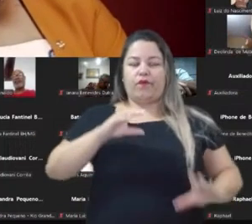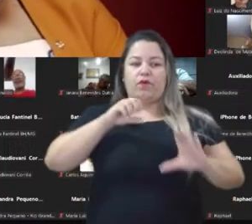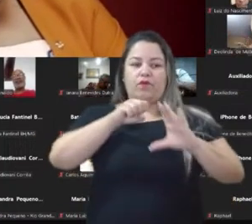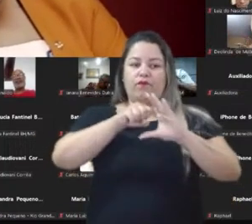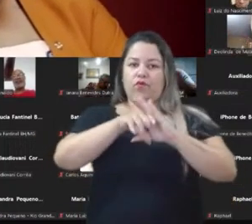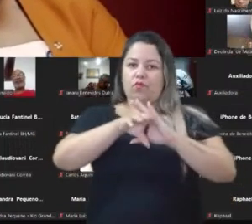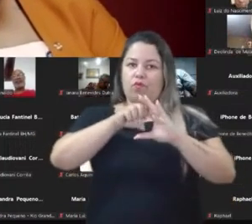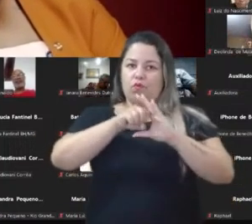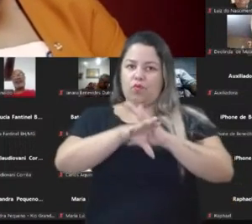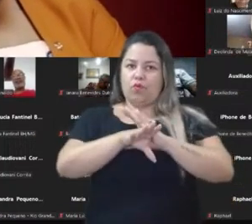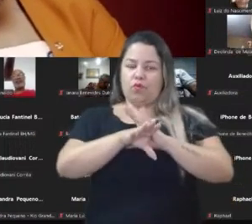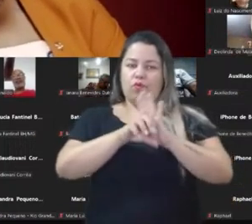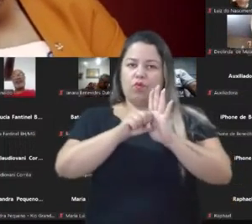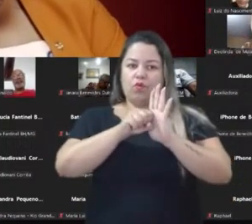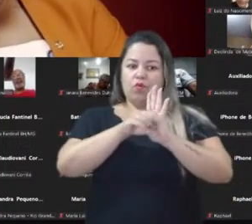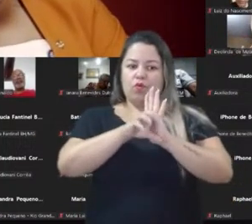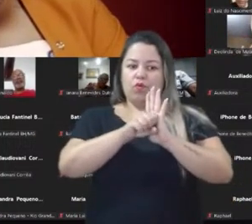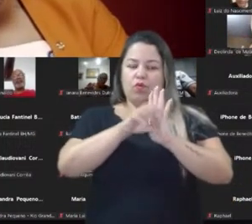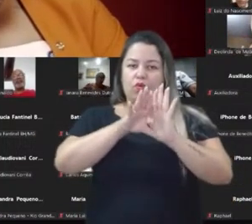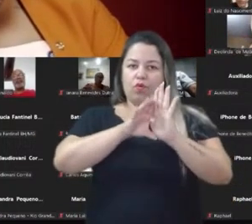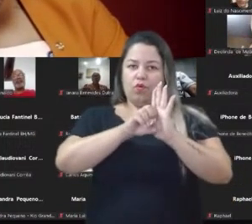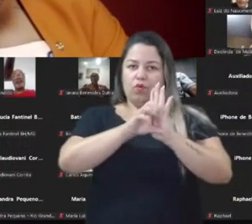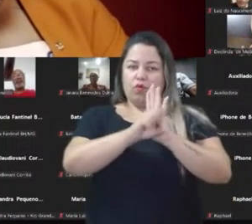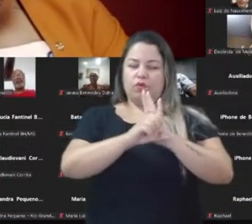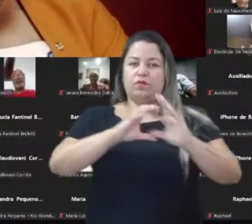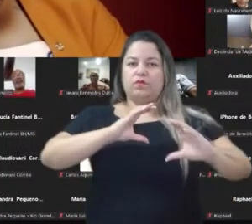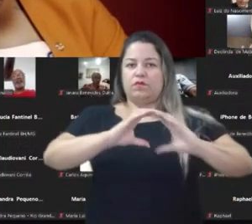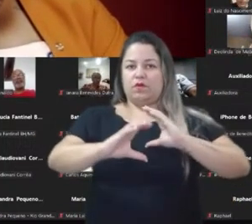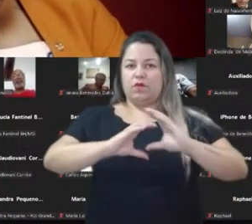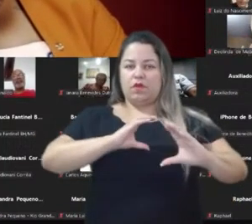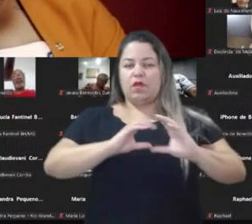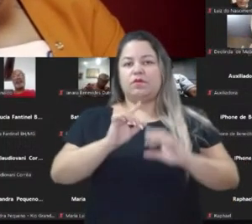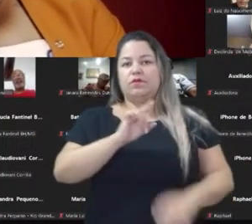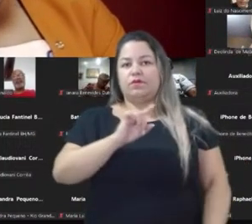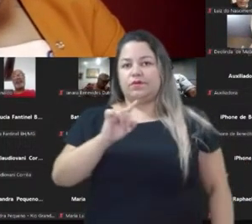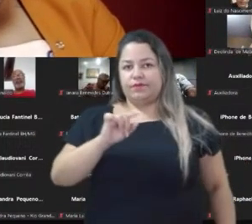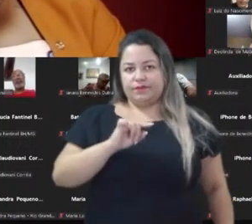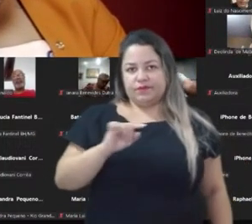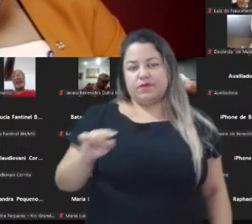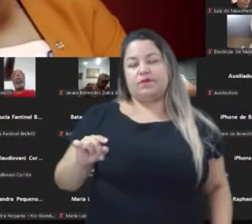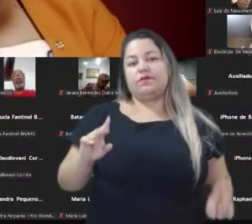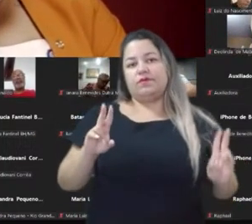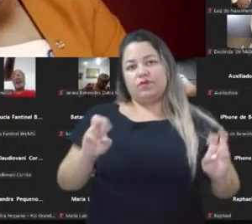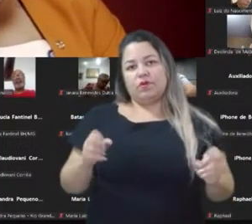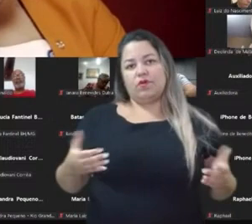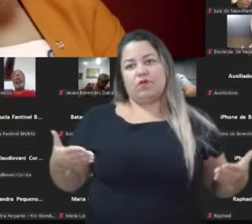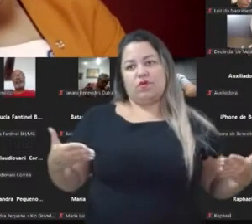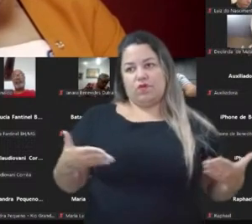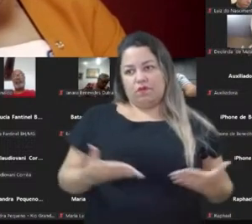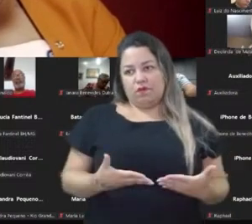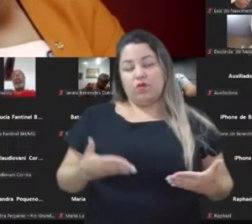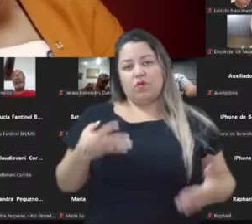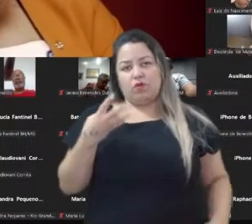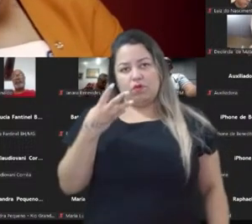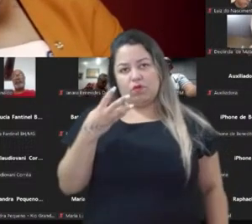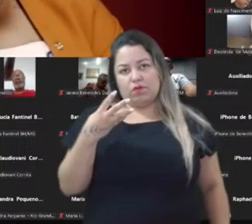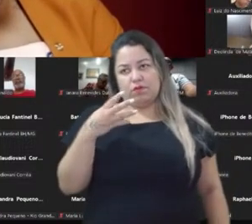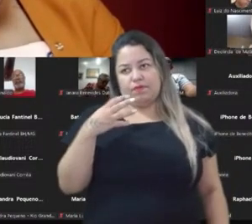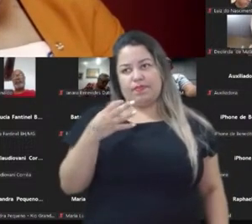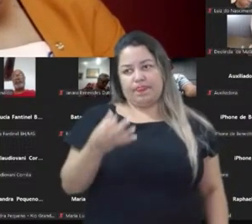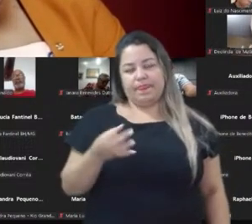para a geração Z. As pesquisas estão mostrando que hoje 46